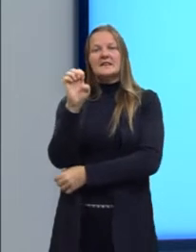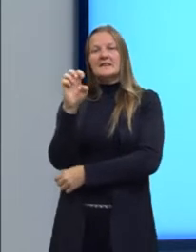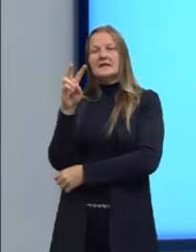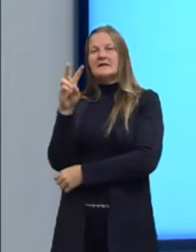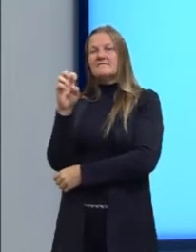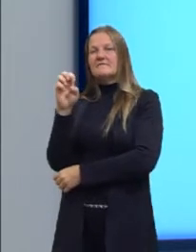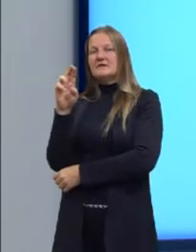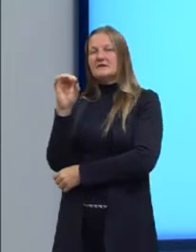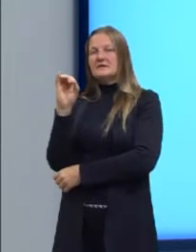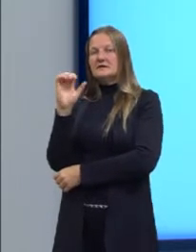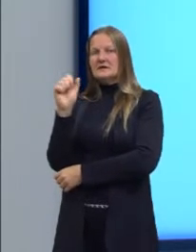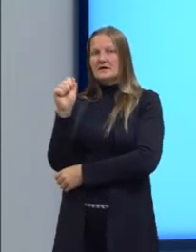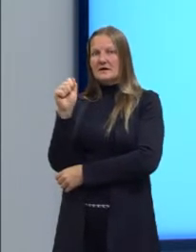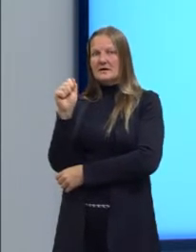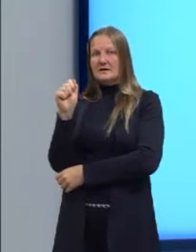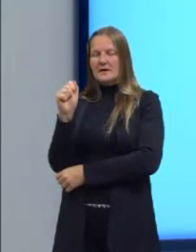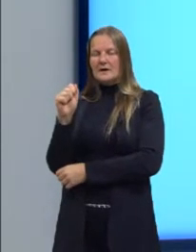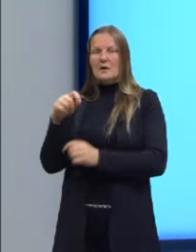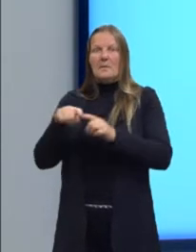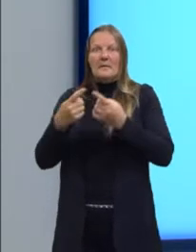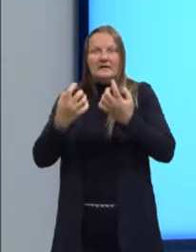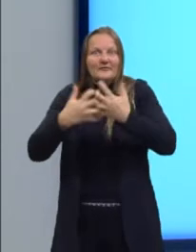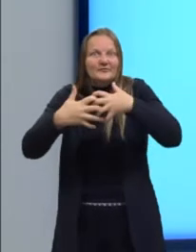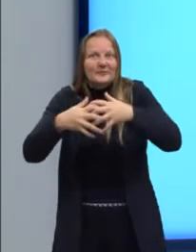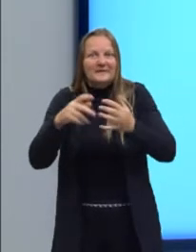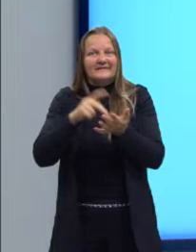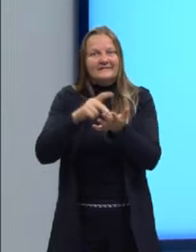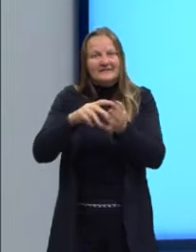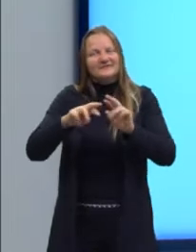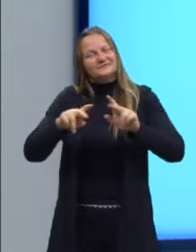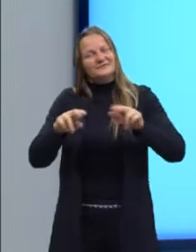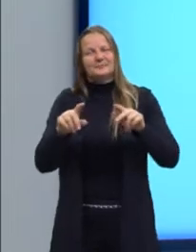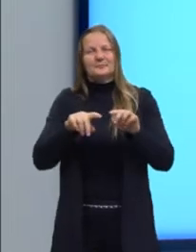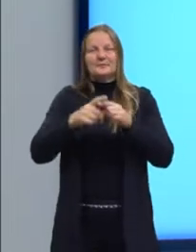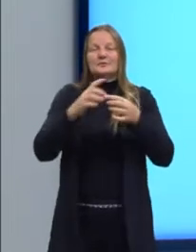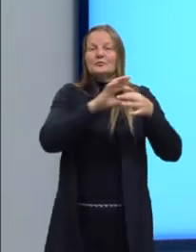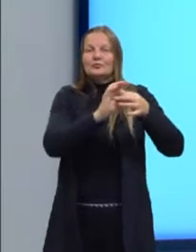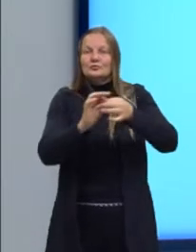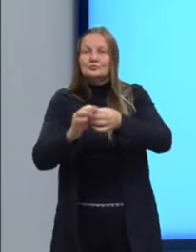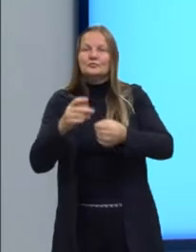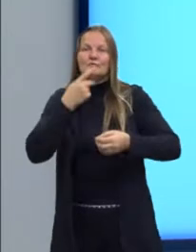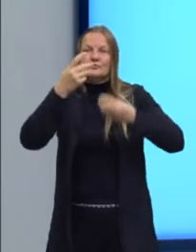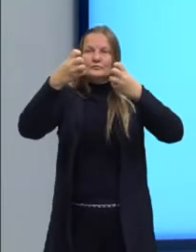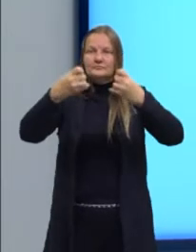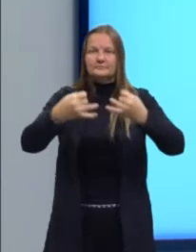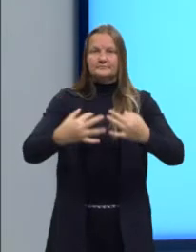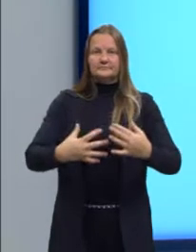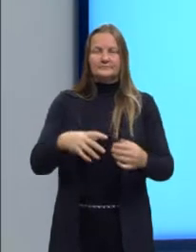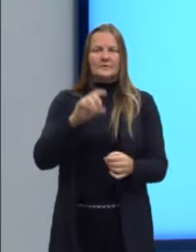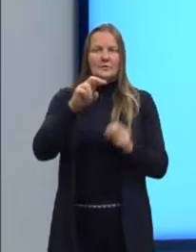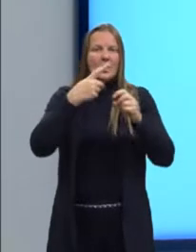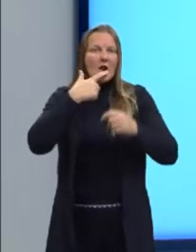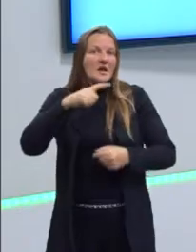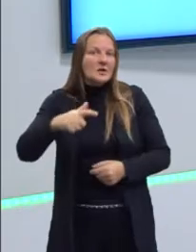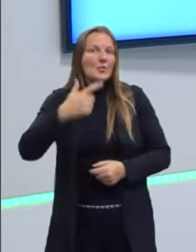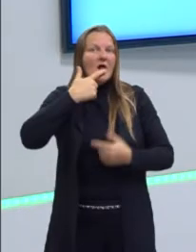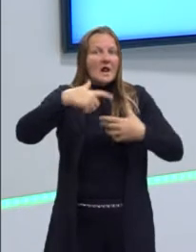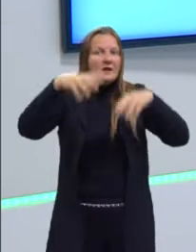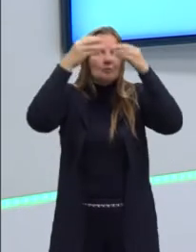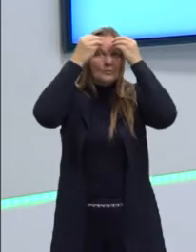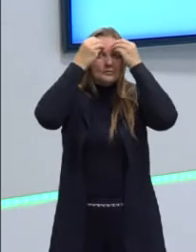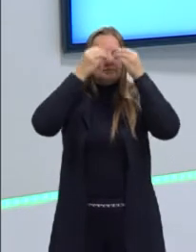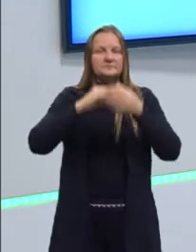funciona de maneira diferente. Mas isso depende dos contextos e do que nós estamos falando especificamente sobre língua e linguagem.